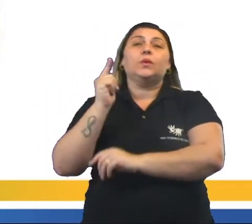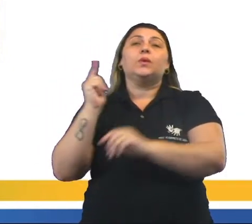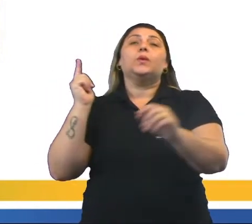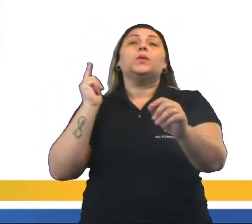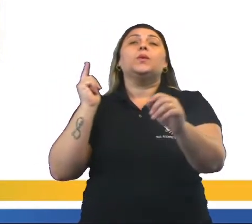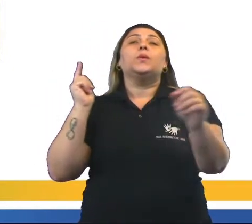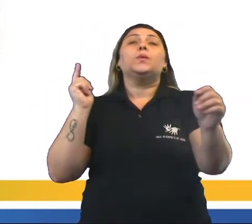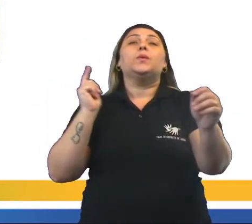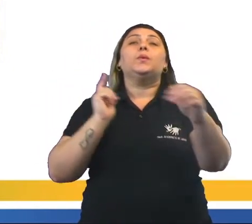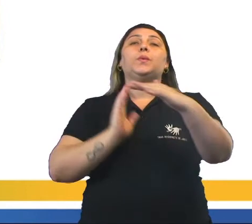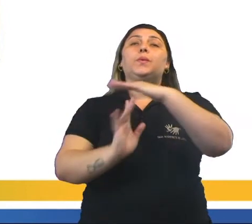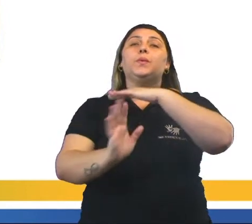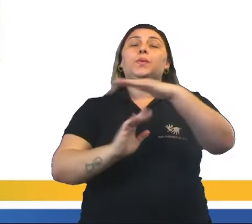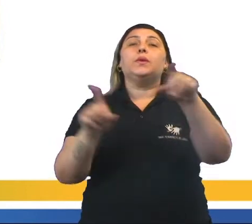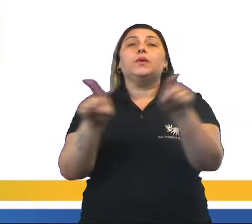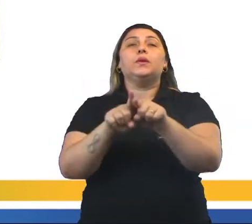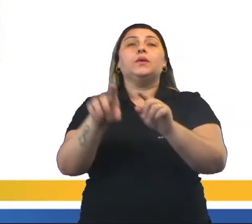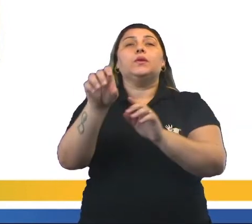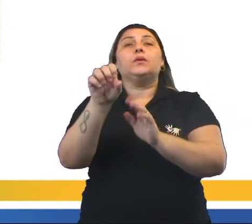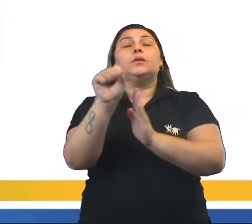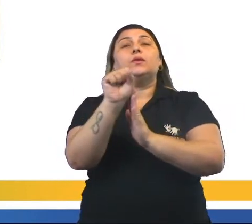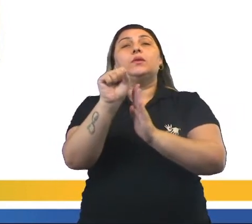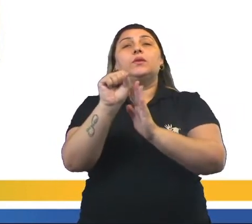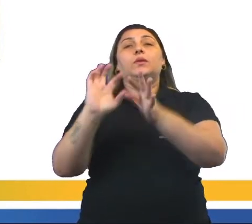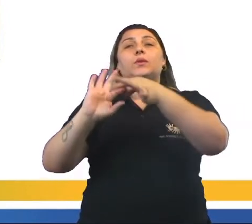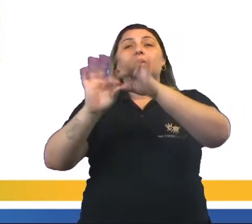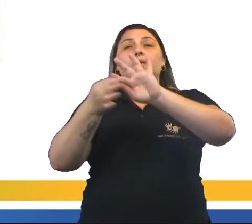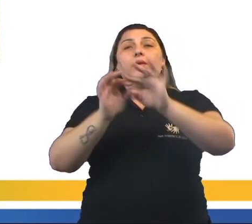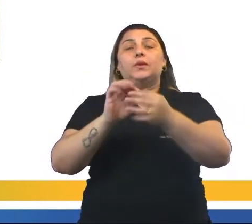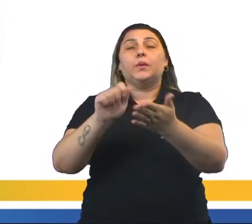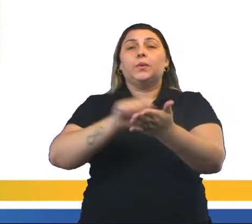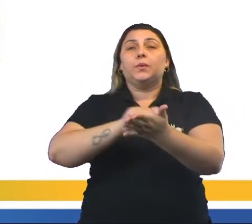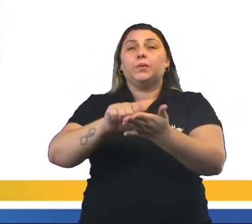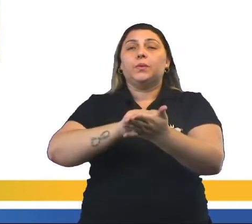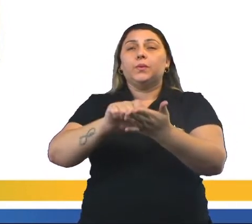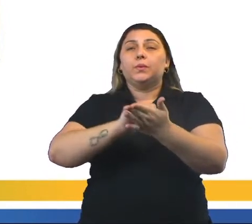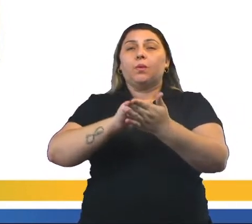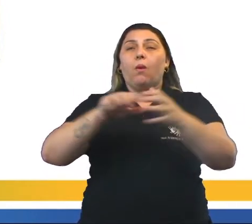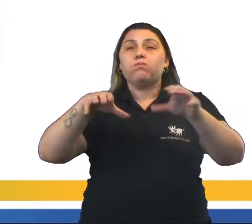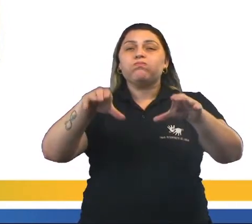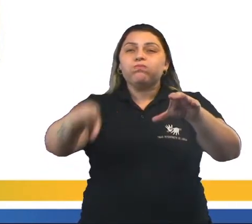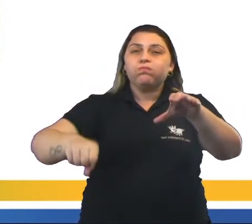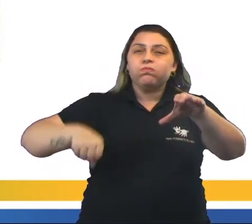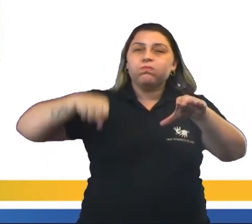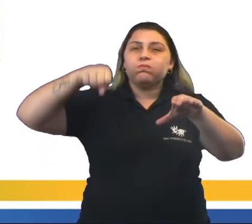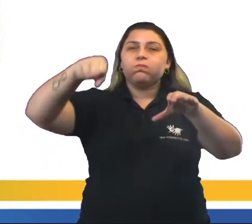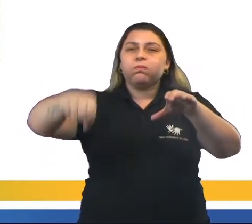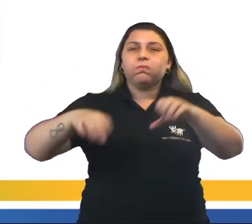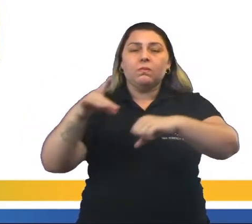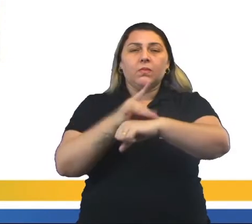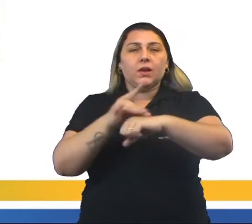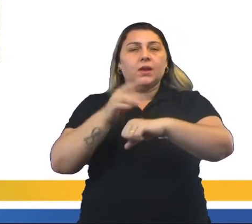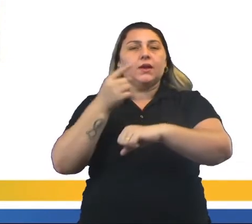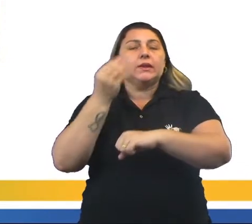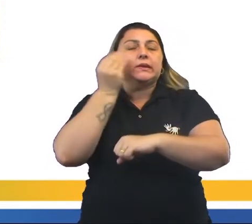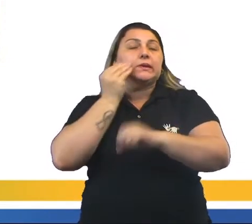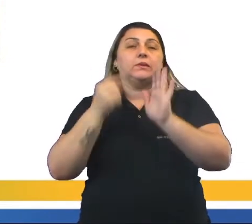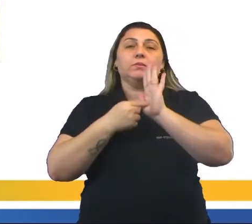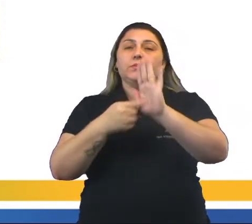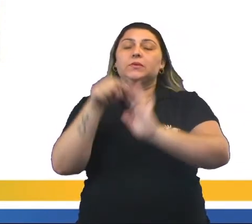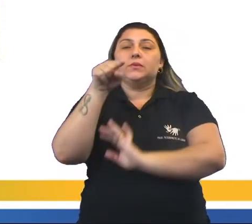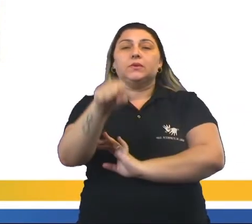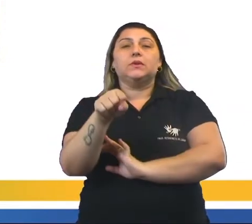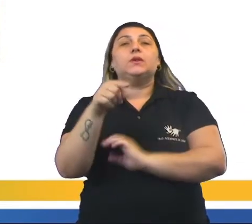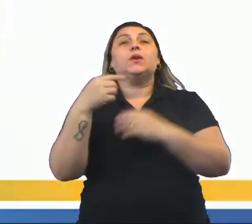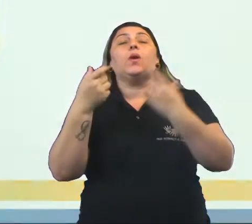migratório ocorreu no século XIX, durante o ciclo da borracha, que acabei de falar para vocês, para tentar ilustrar aqui. Não importa